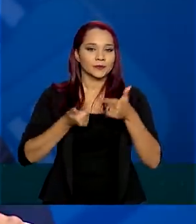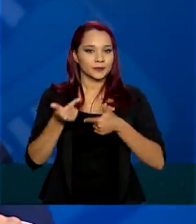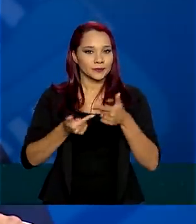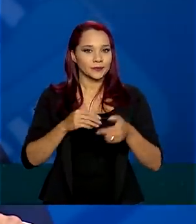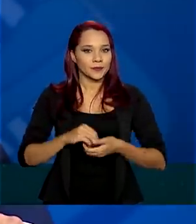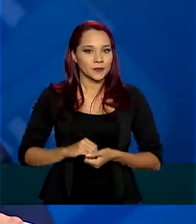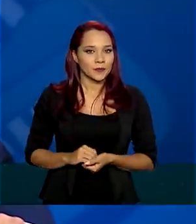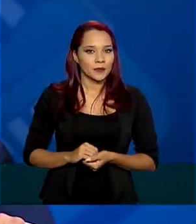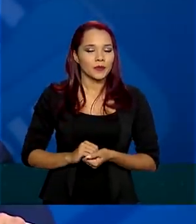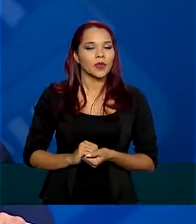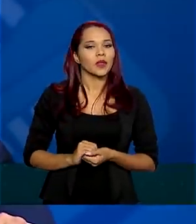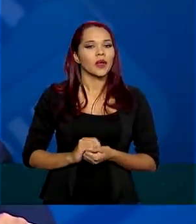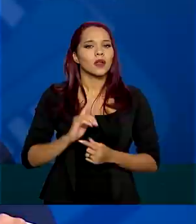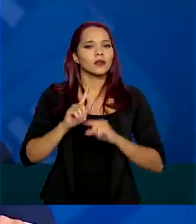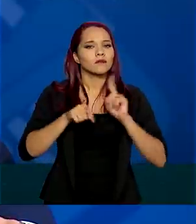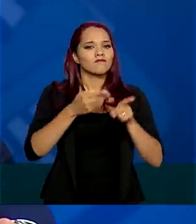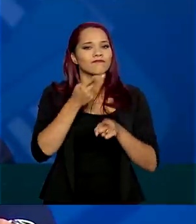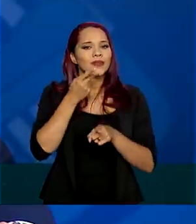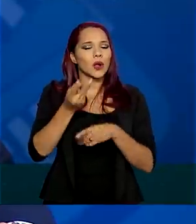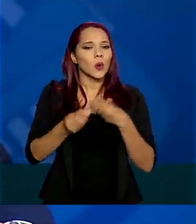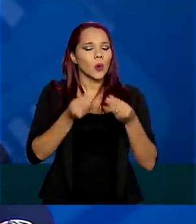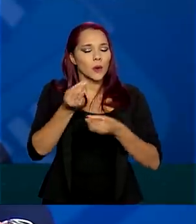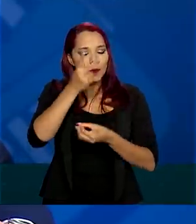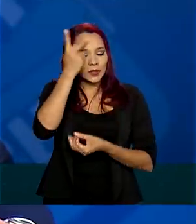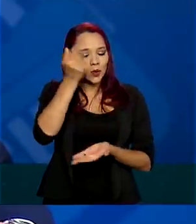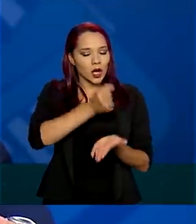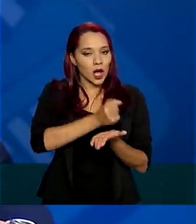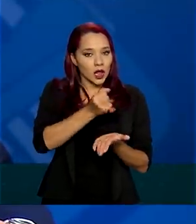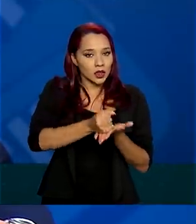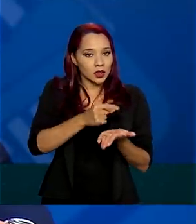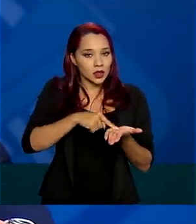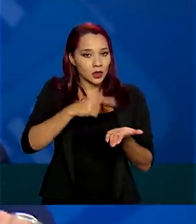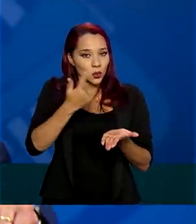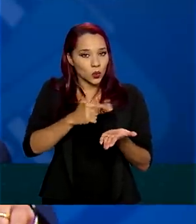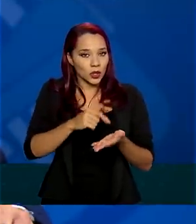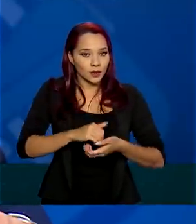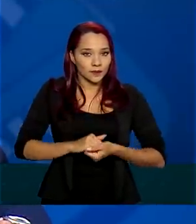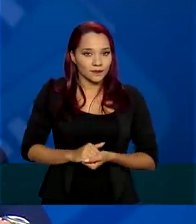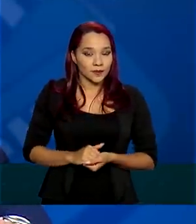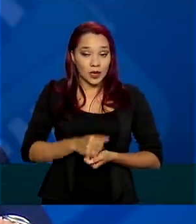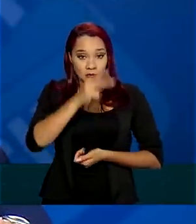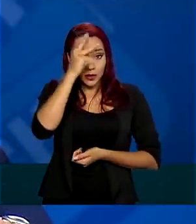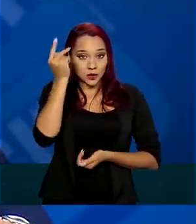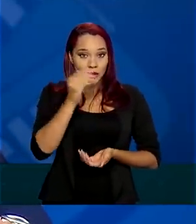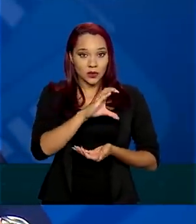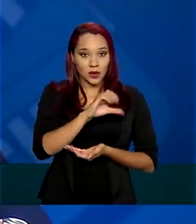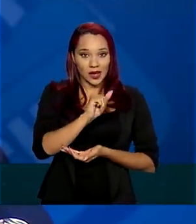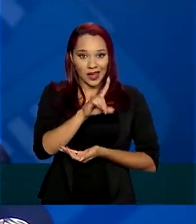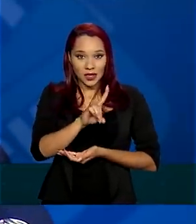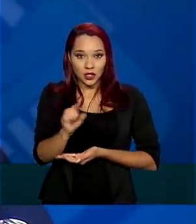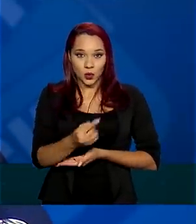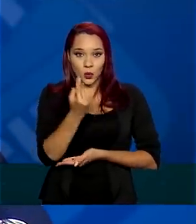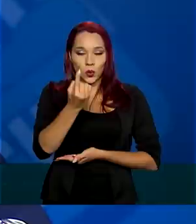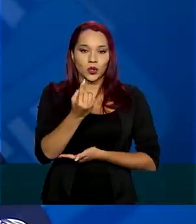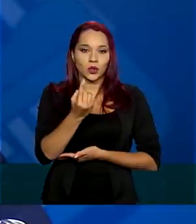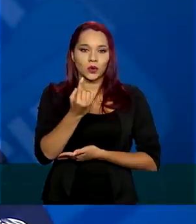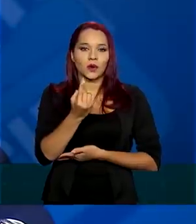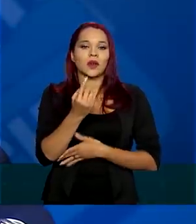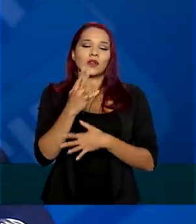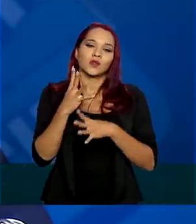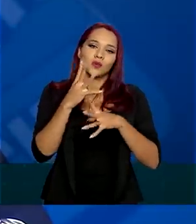E logo depois eu vou falar desses informais. Essas pessoas do Cadastro Único se somam mais,